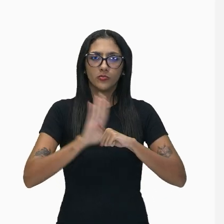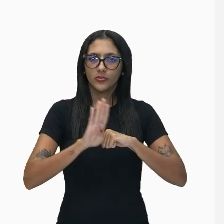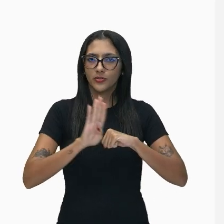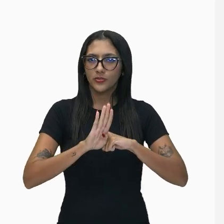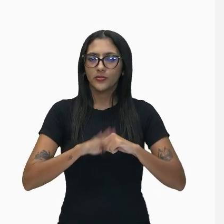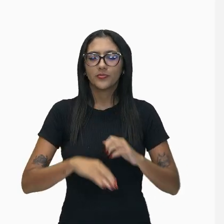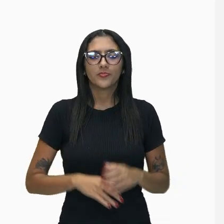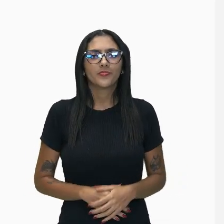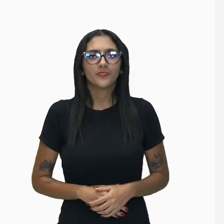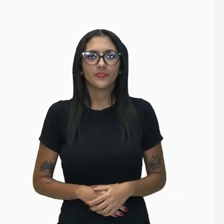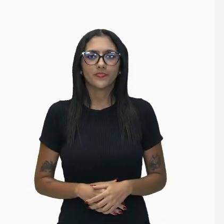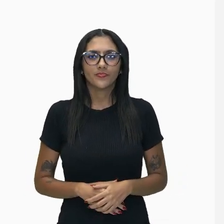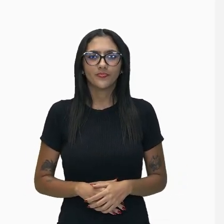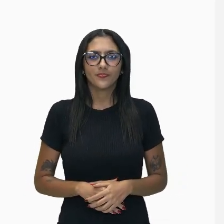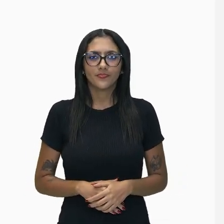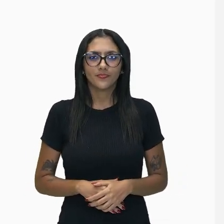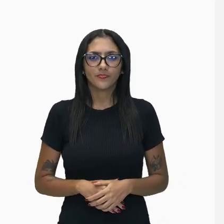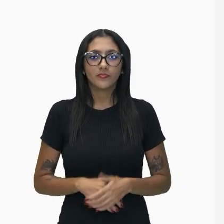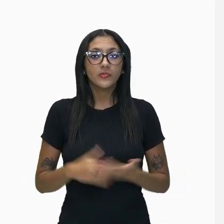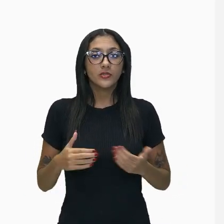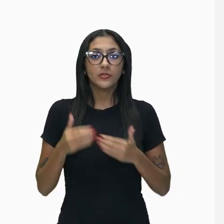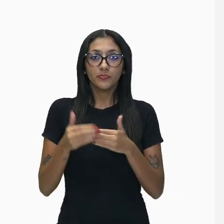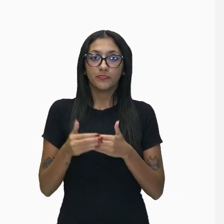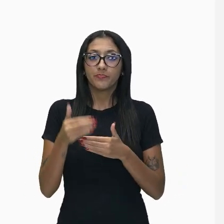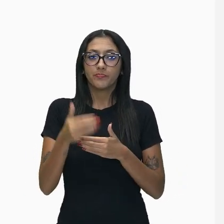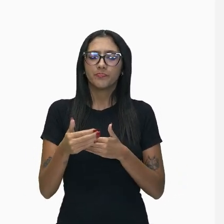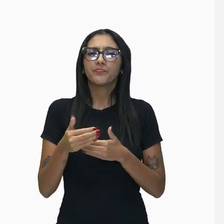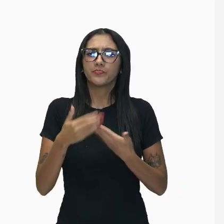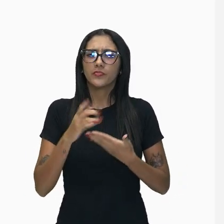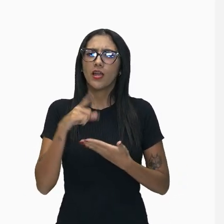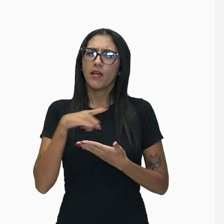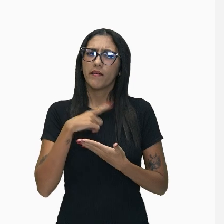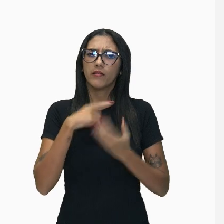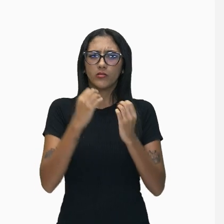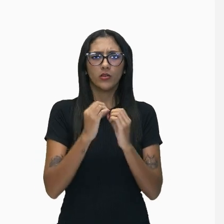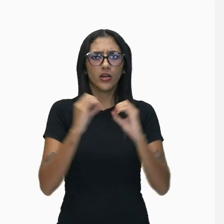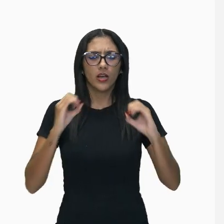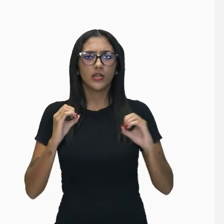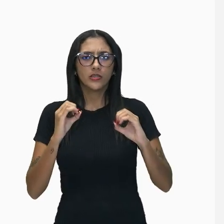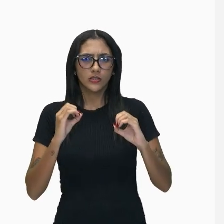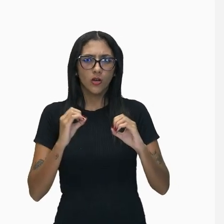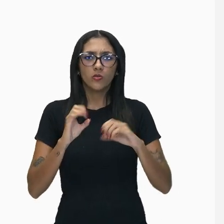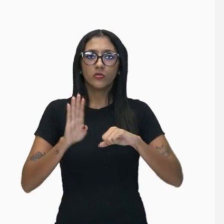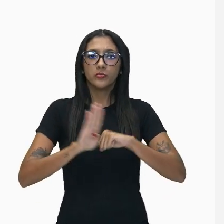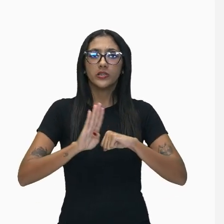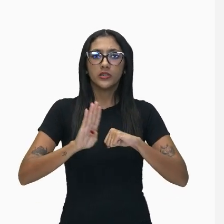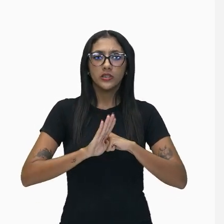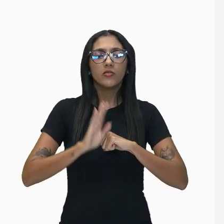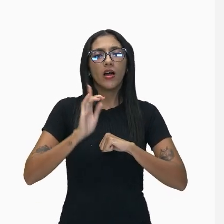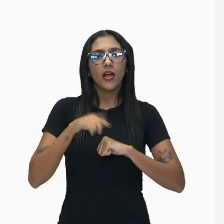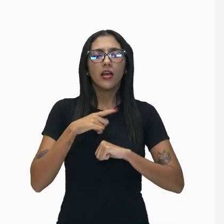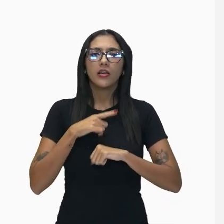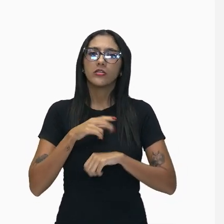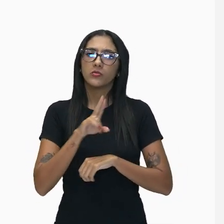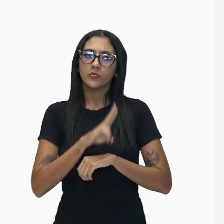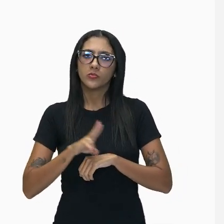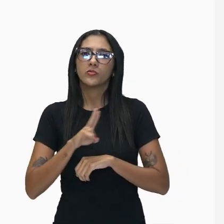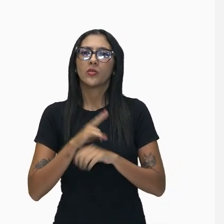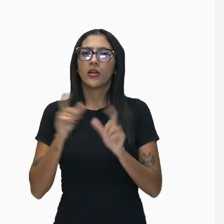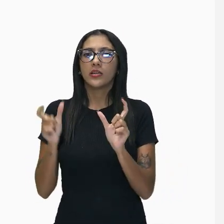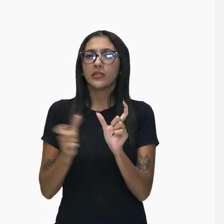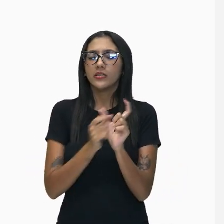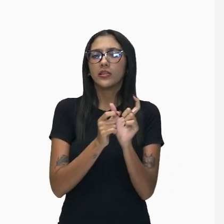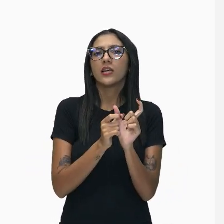ok? Na sequência, em geral, as orações subordinadas substantivas são introduzidas pelas conjunções